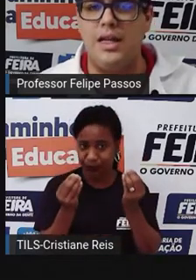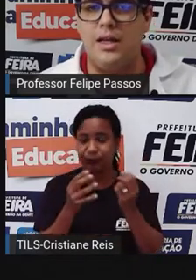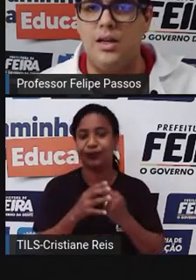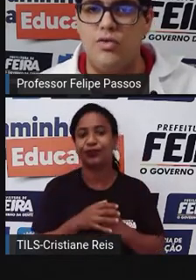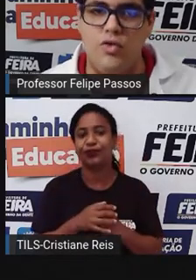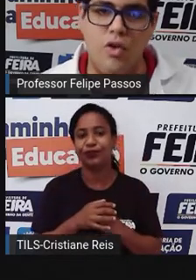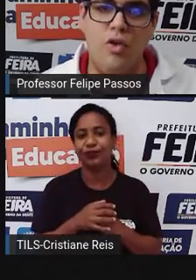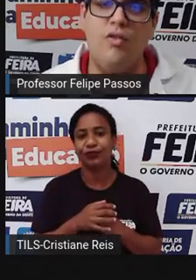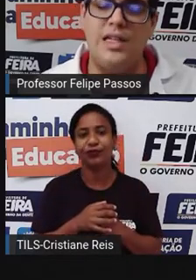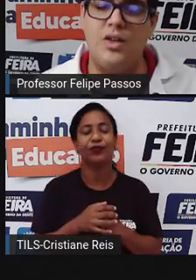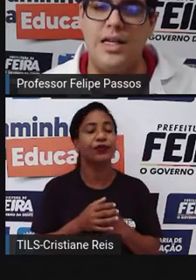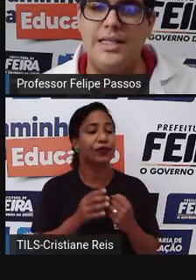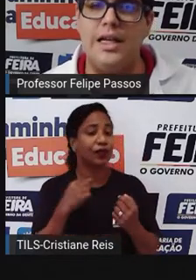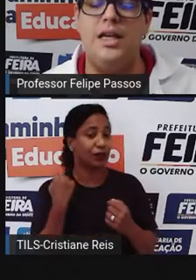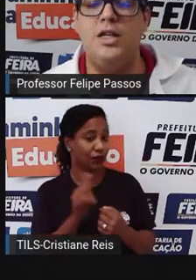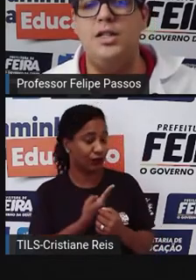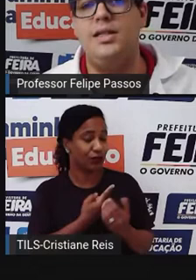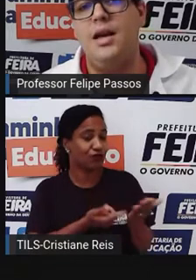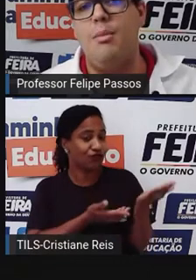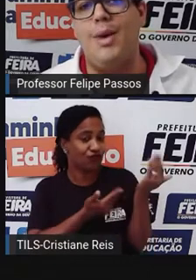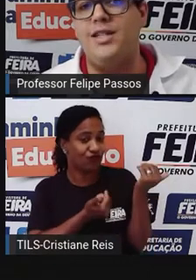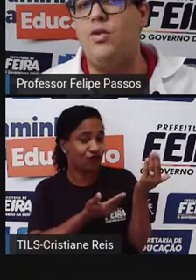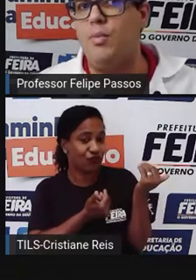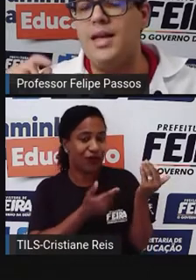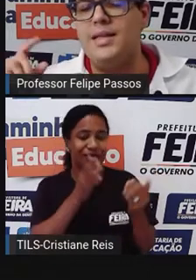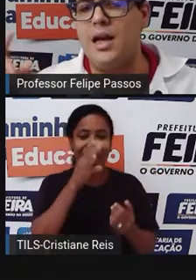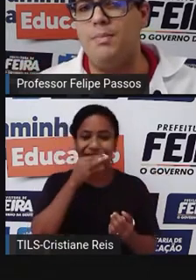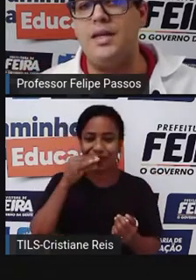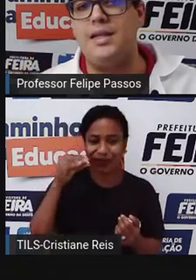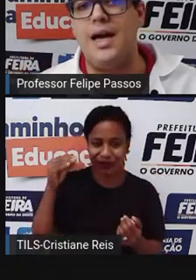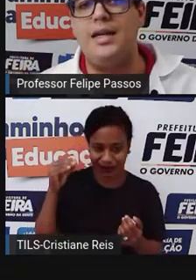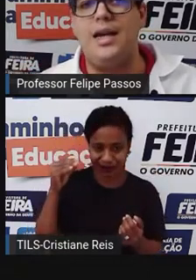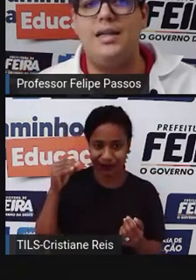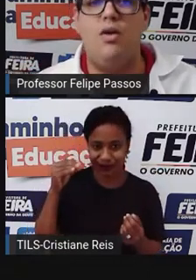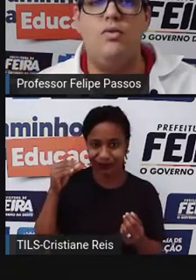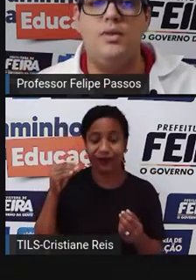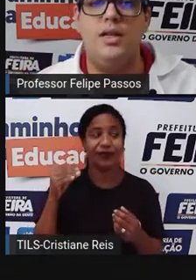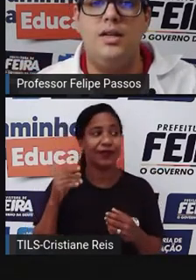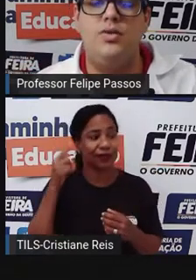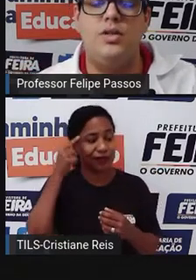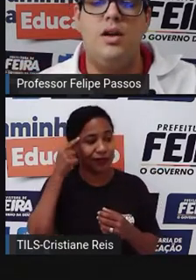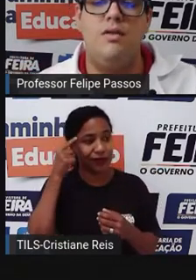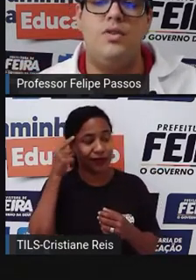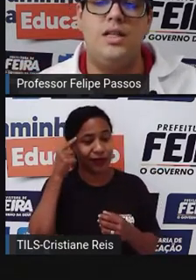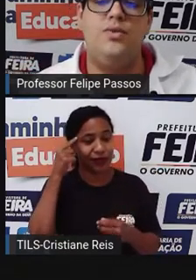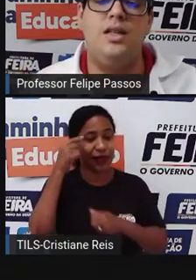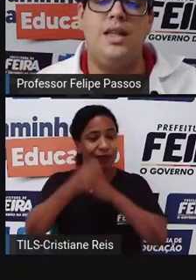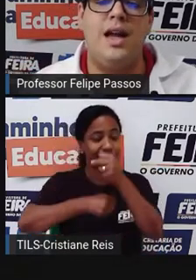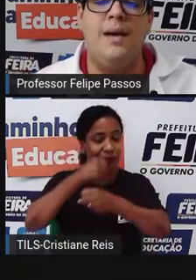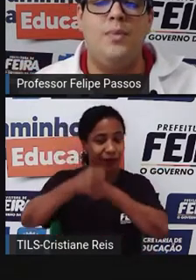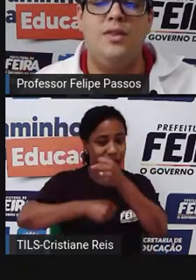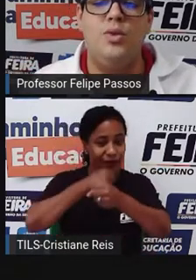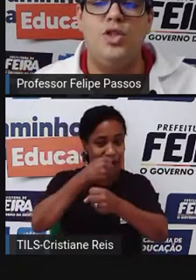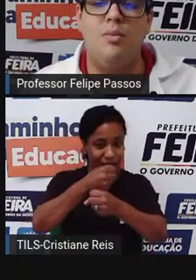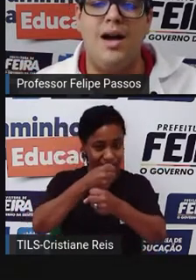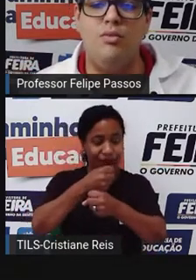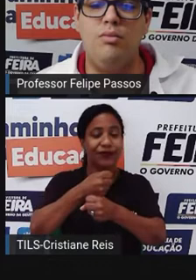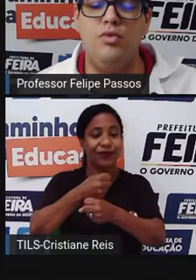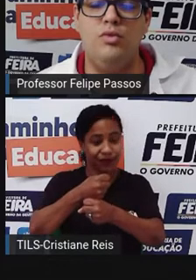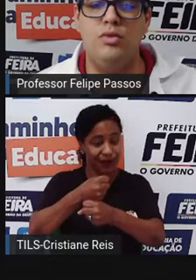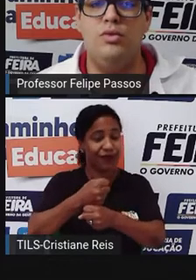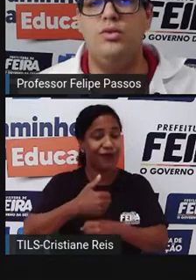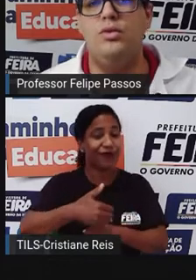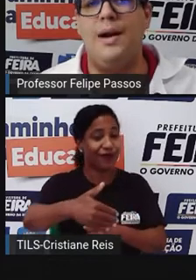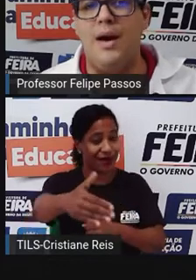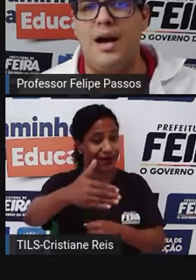estão ainda jovens, adolescentes, mas já comecem a pensar que daqui a alguns anos vocês vão entrar no chamado